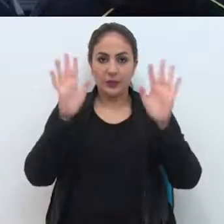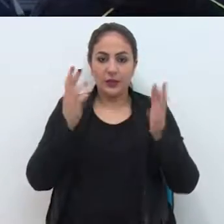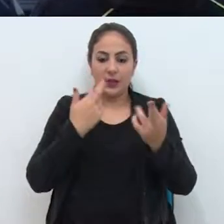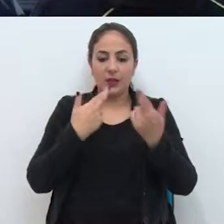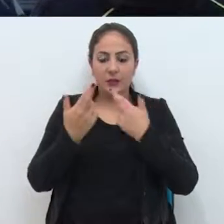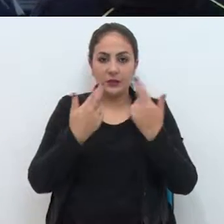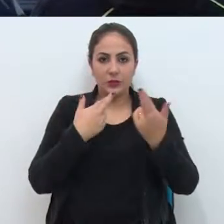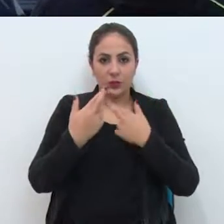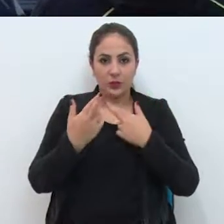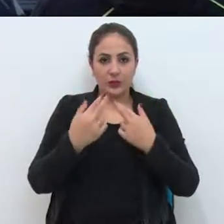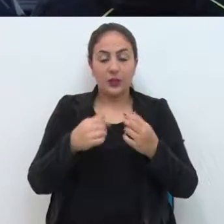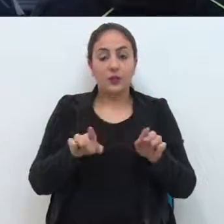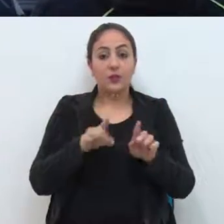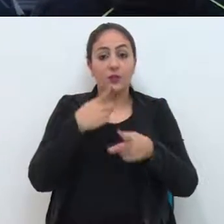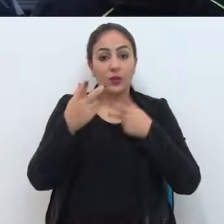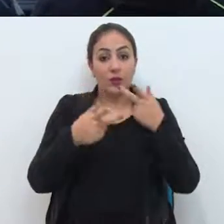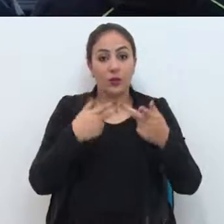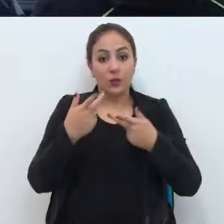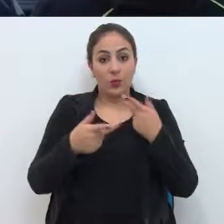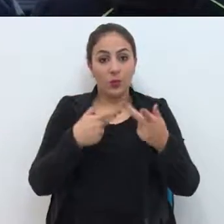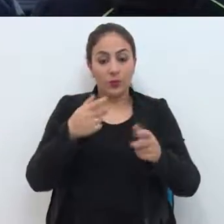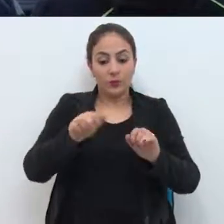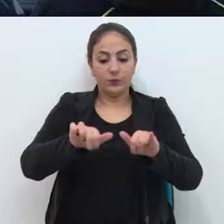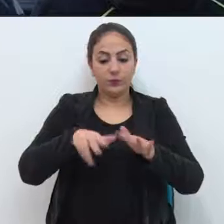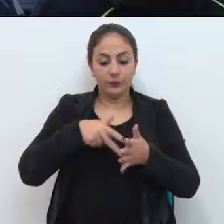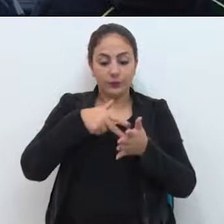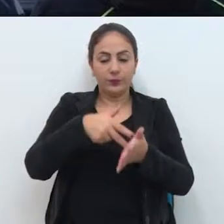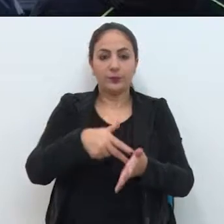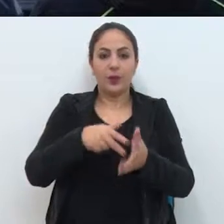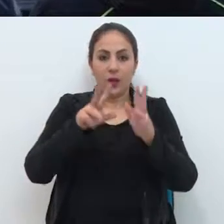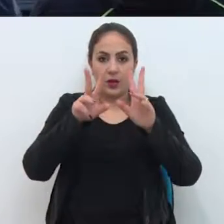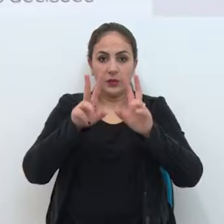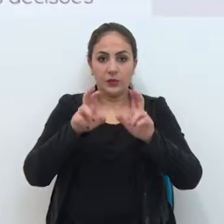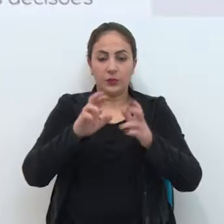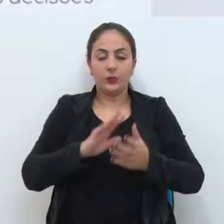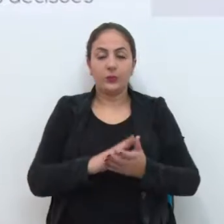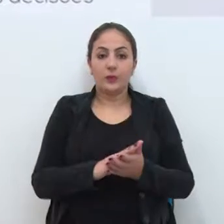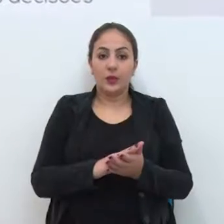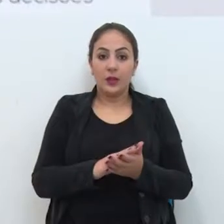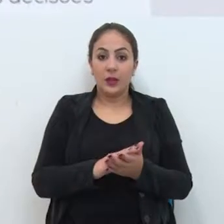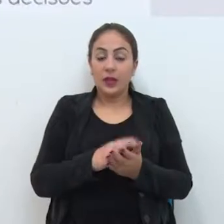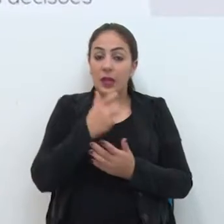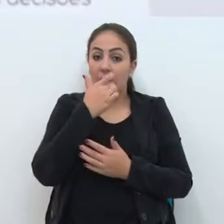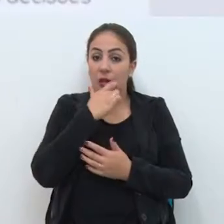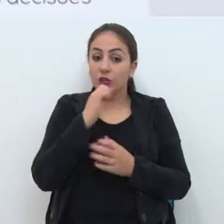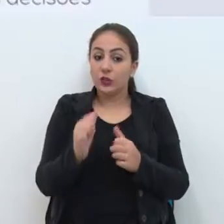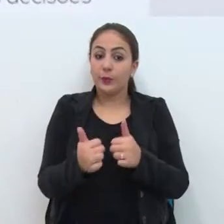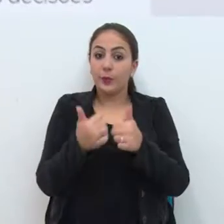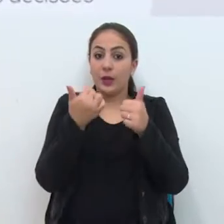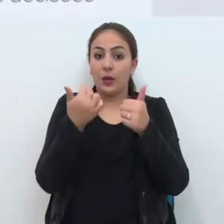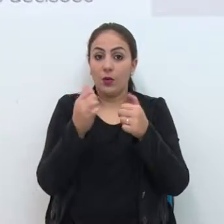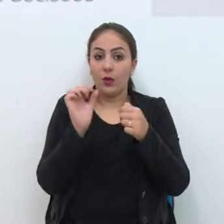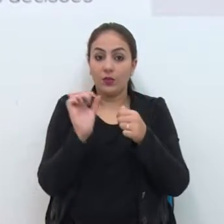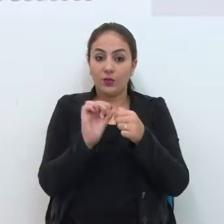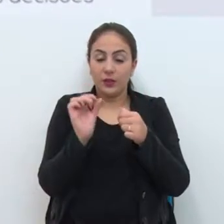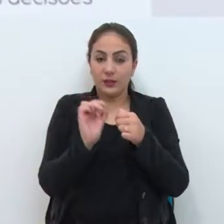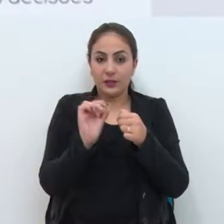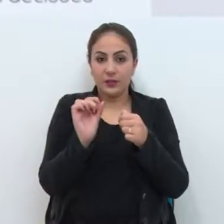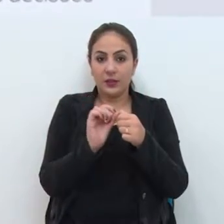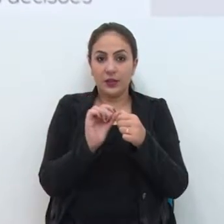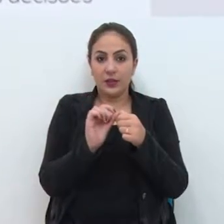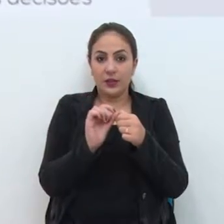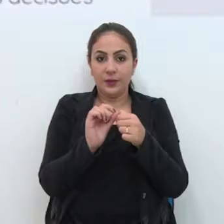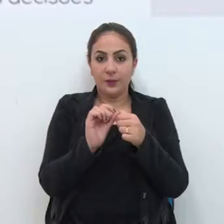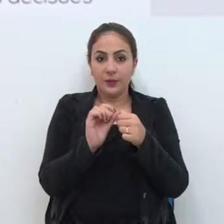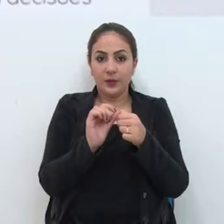utilizou o espaço da Tribuna Popular para comentar o assunto. Para ele, a melhor sugestão é a adoção